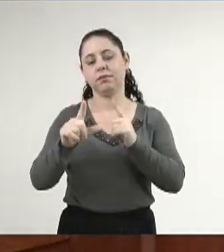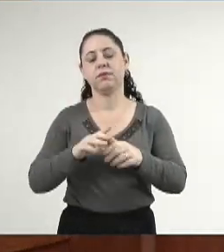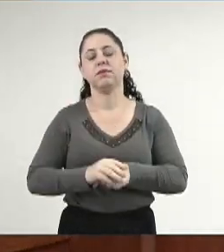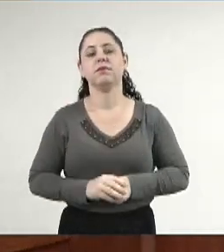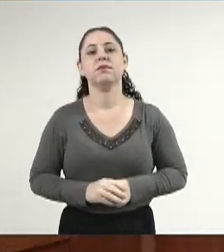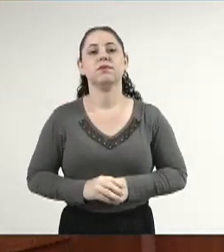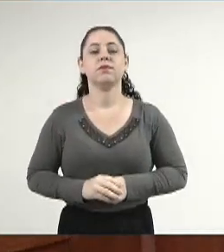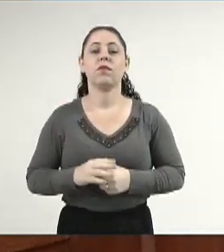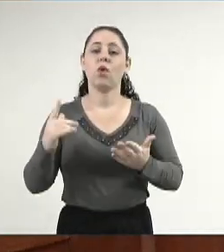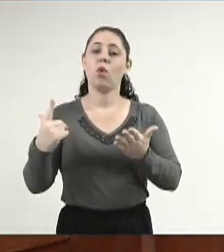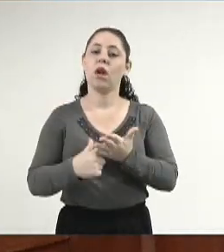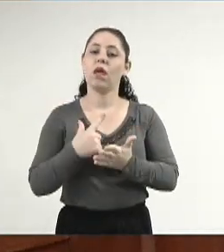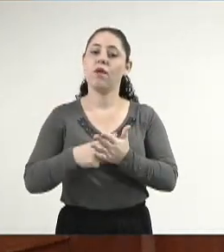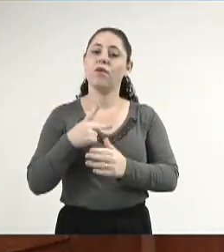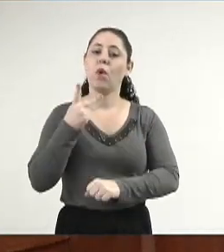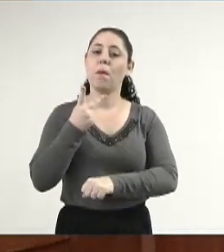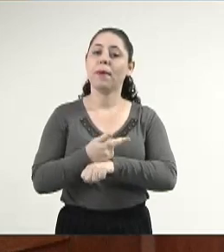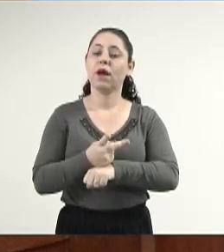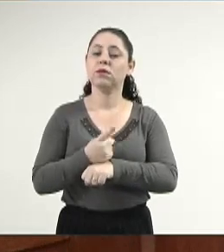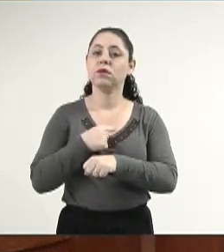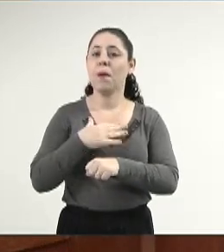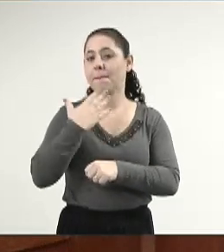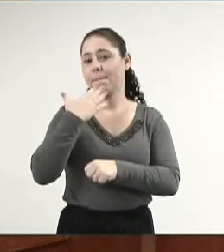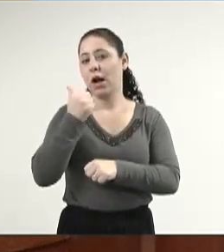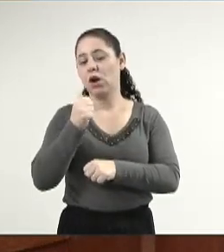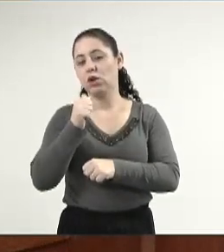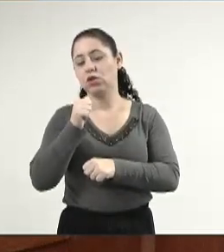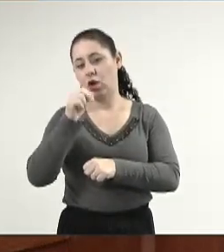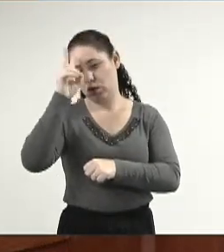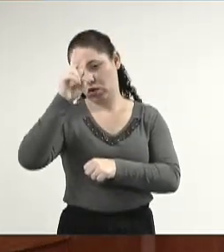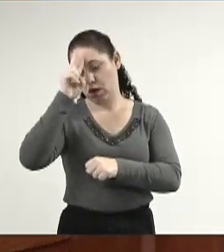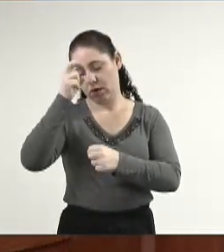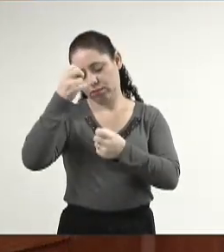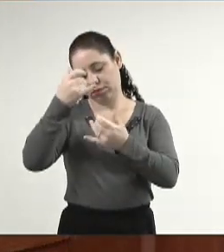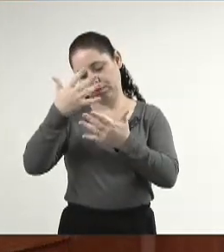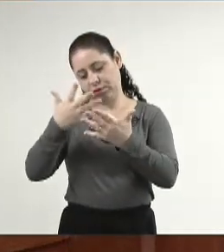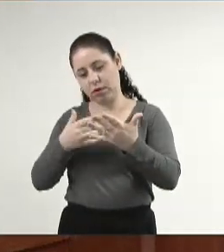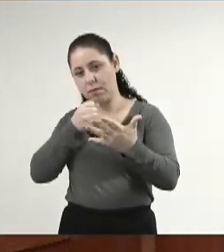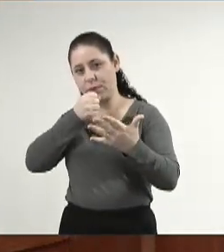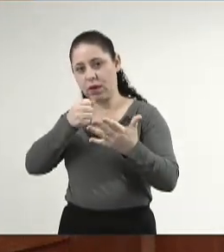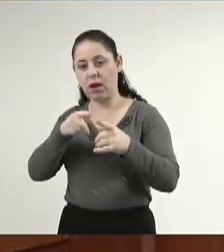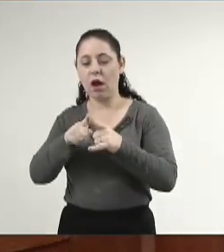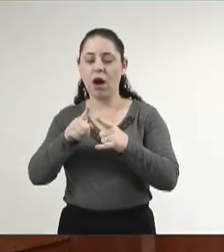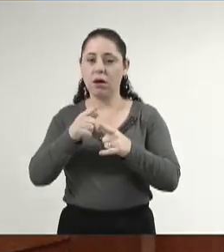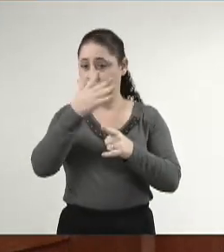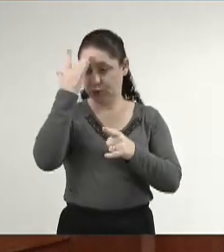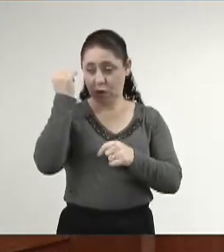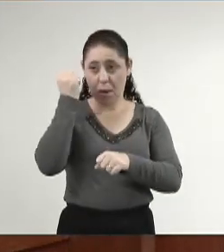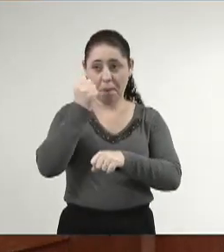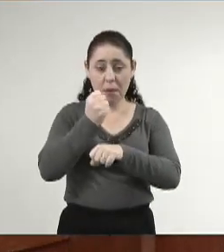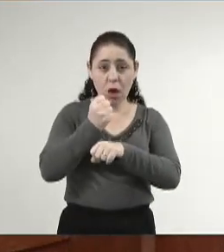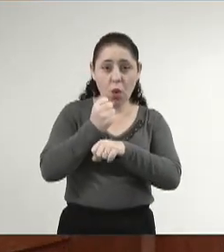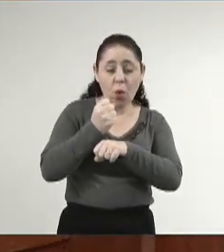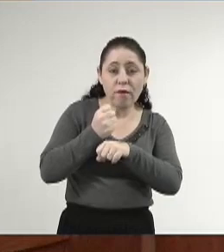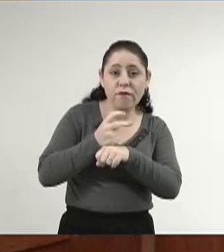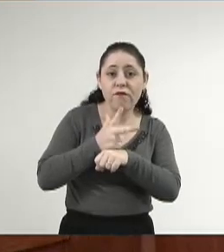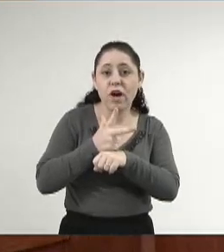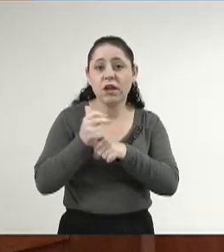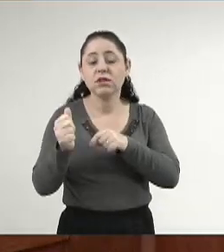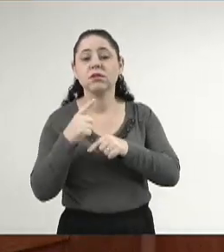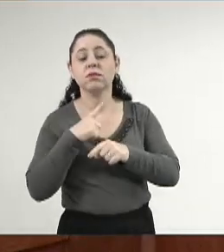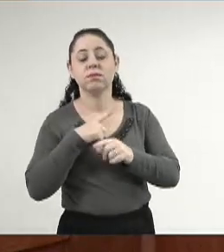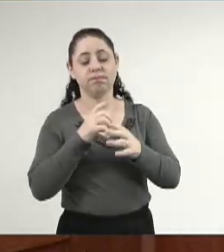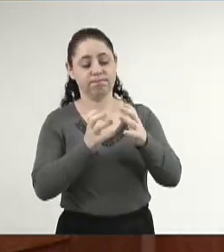O livro é finalista na categoria de Melhor Biografia Reportagem. Os autores vencedores de cada categoria recebem a